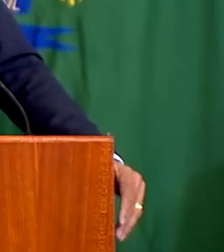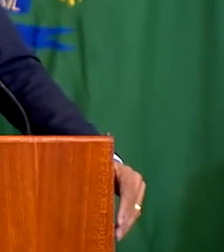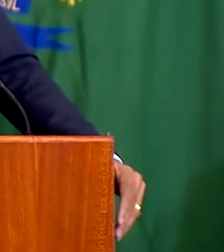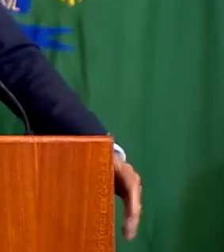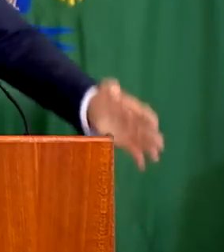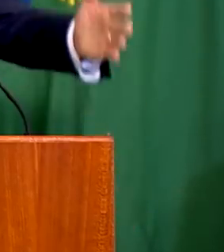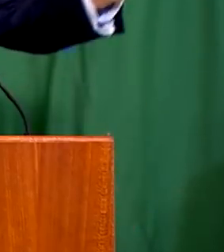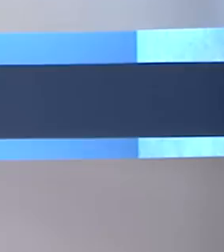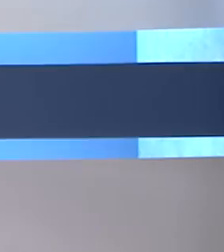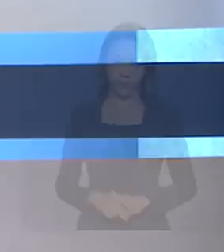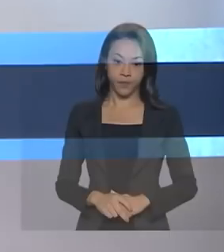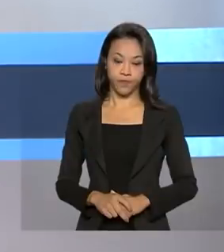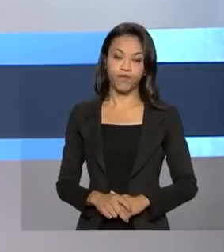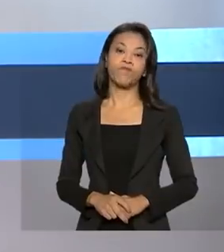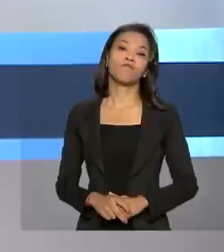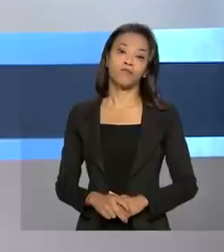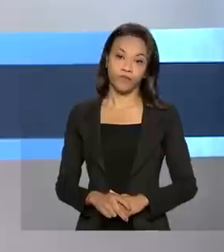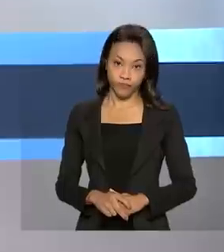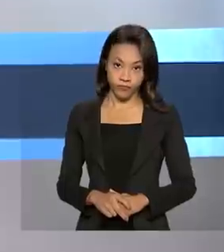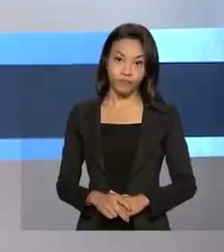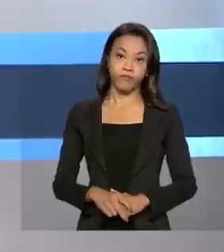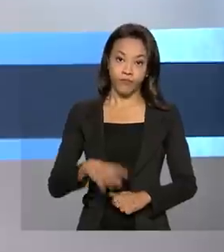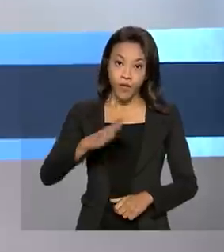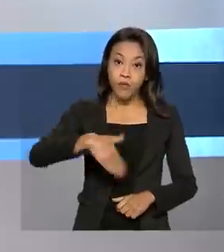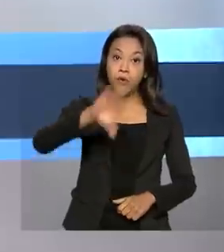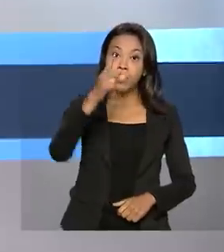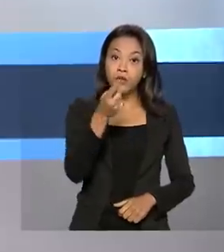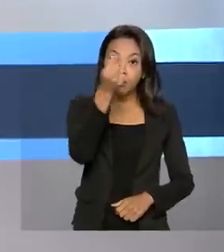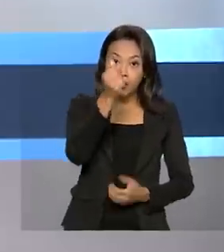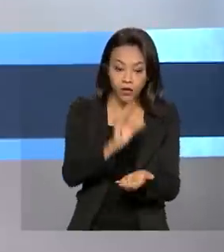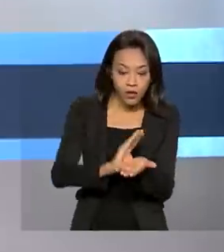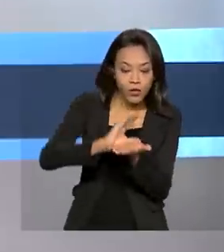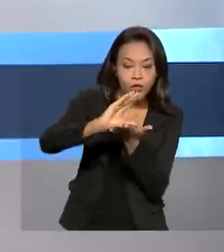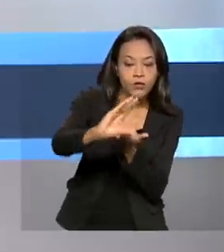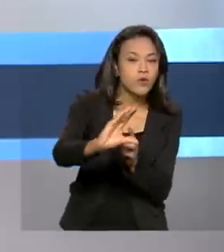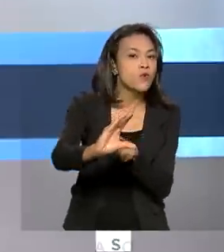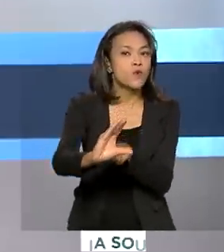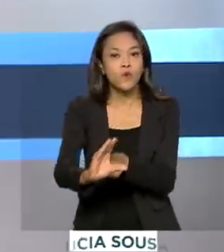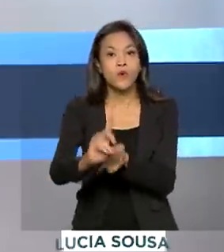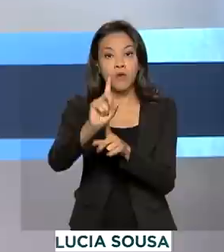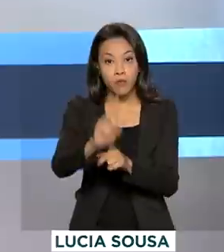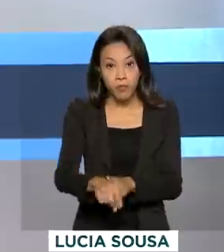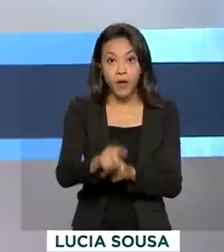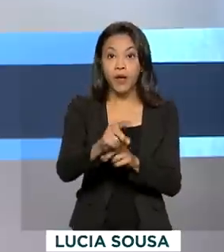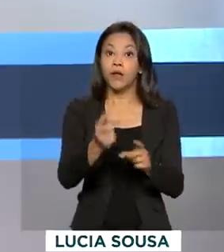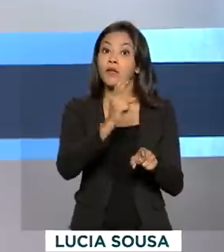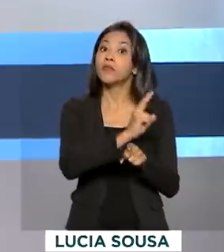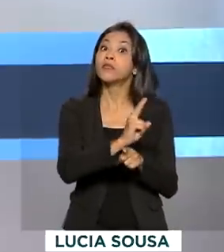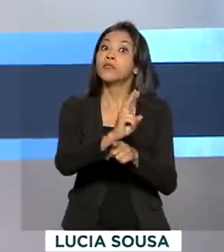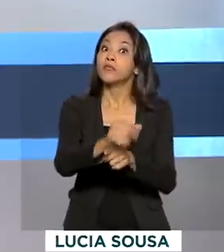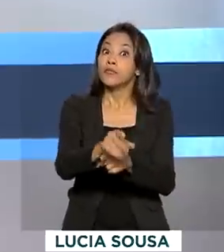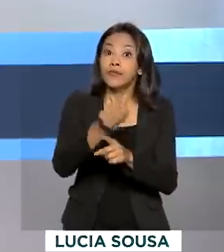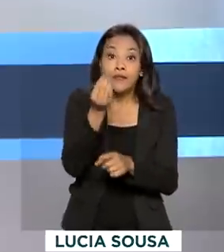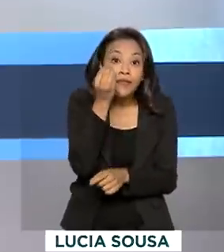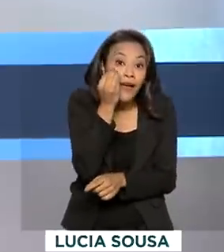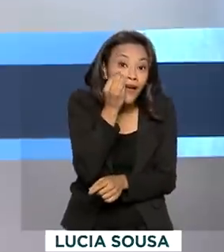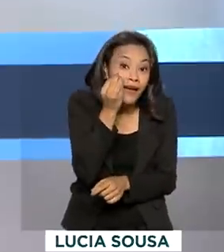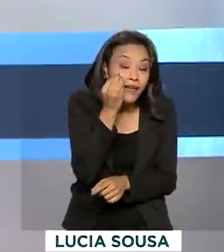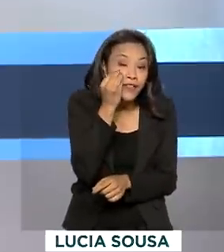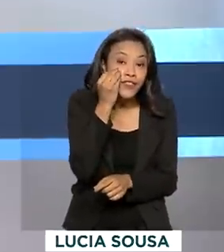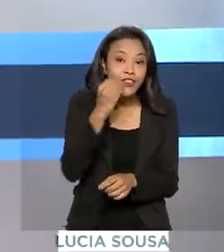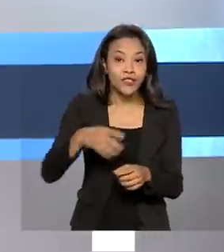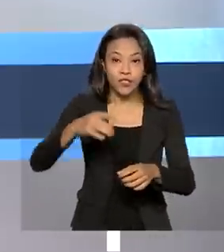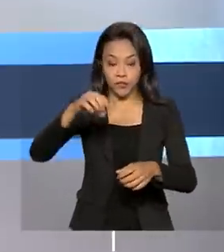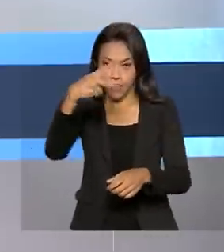o seu negócio para frente. Mais recursos vão ser destinados para financiar novos testes clínicos de uma vacina